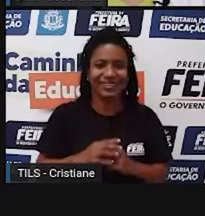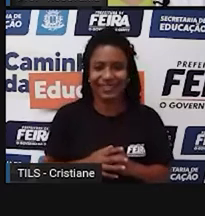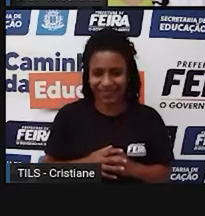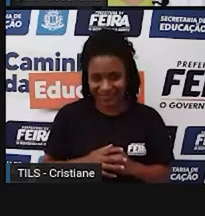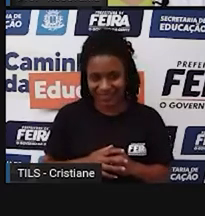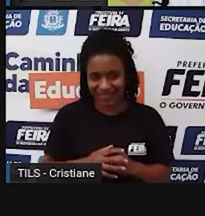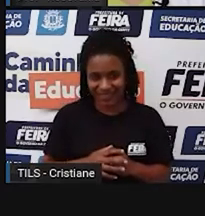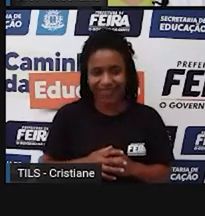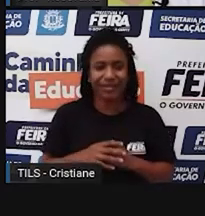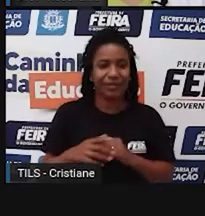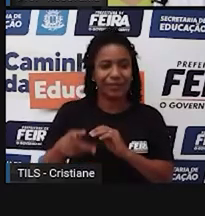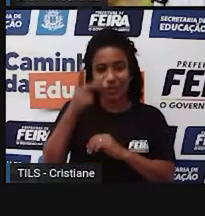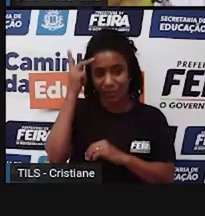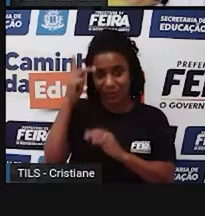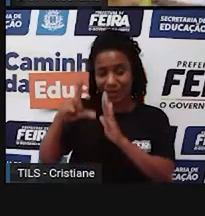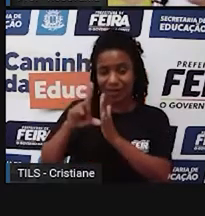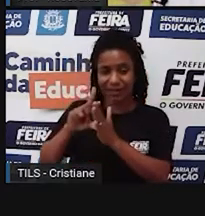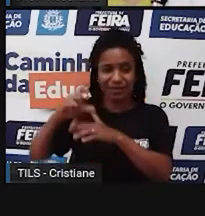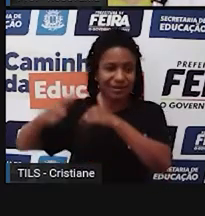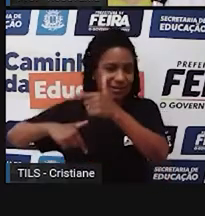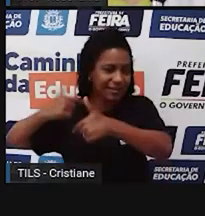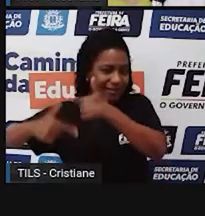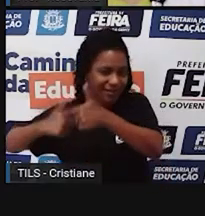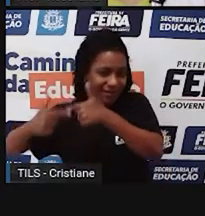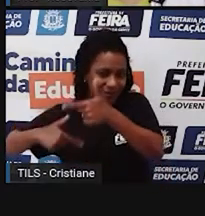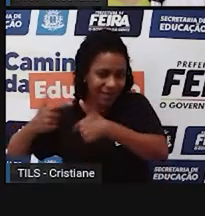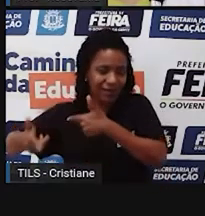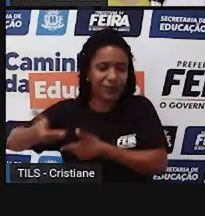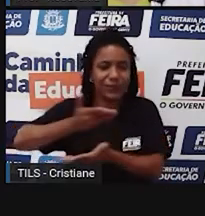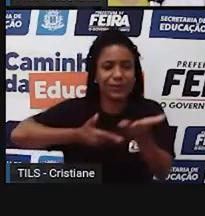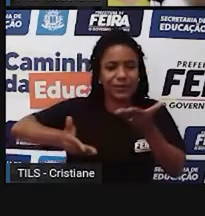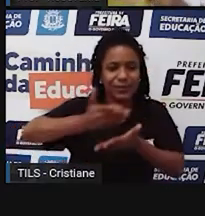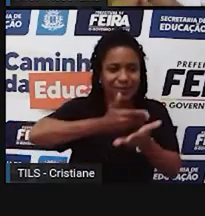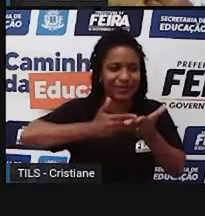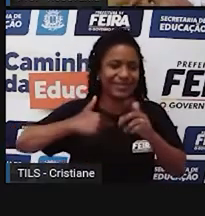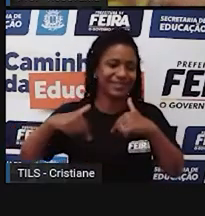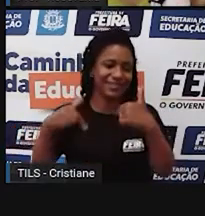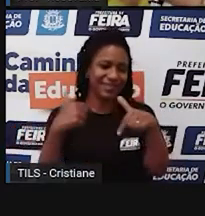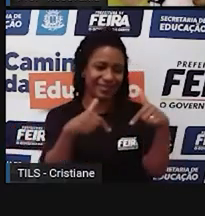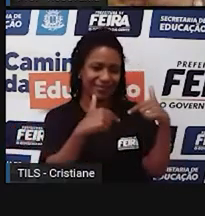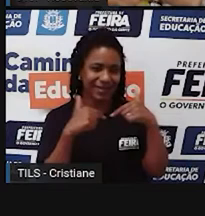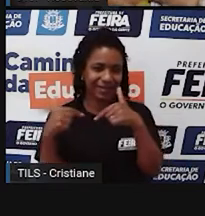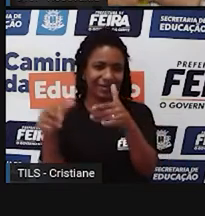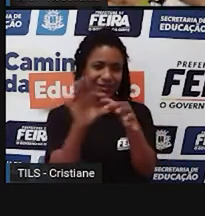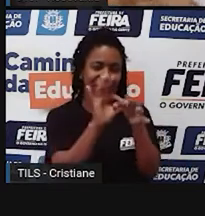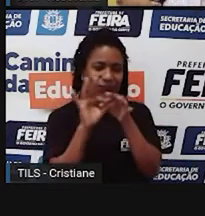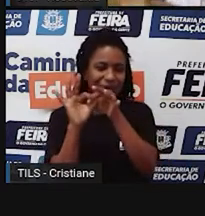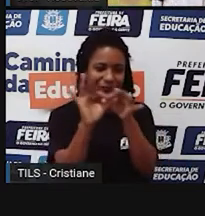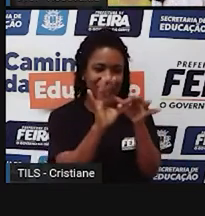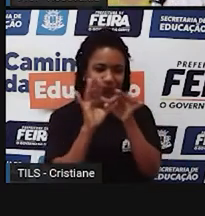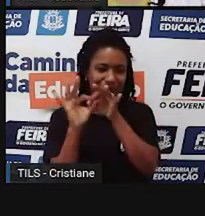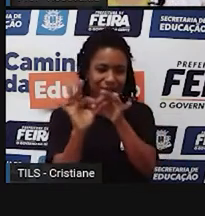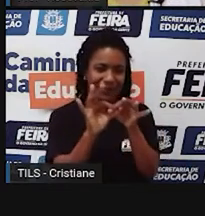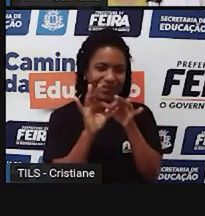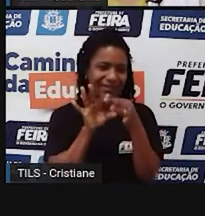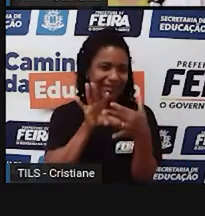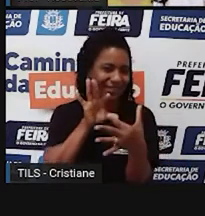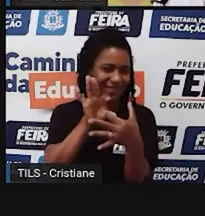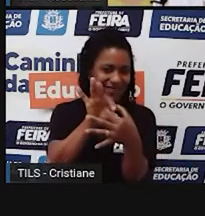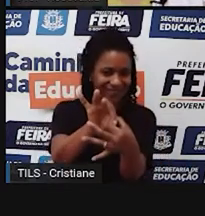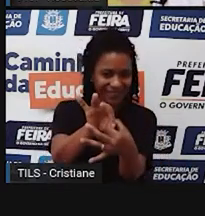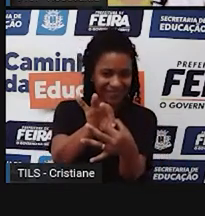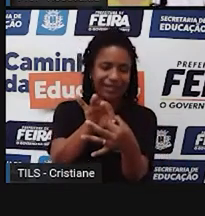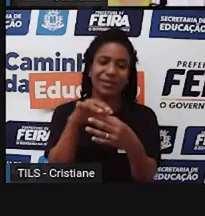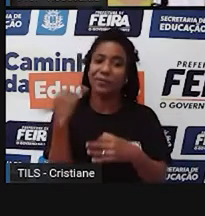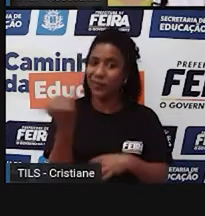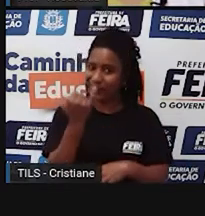mais diversos tipos de trabalho. Por isso, até o termo relações de trabalho. Então, tudo está casadinho,